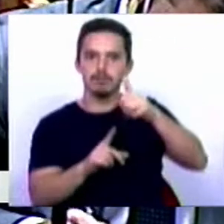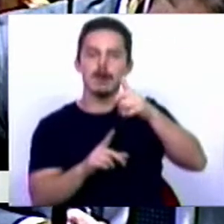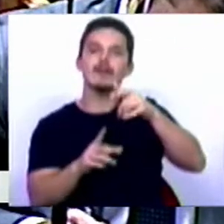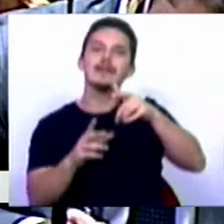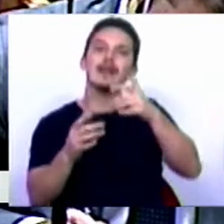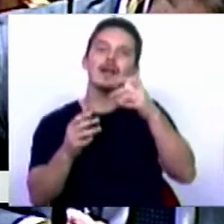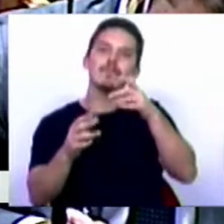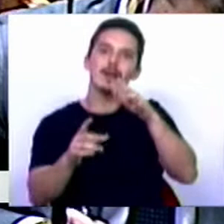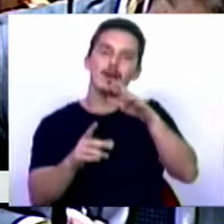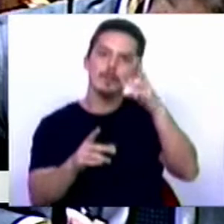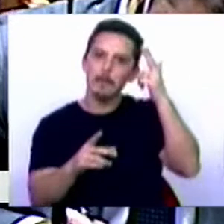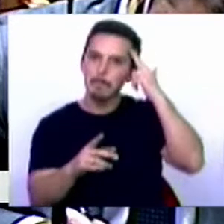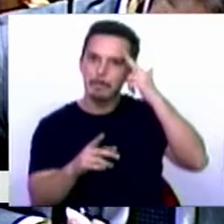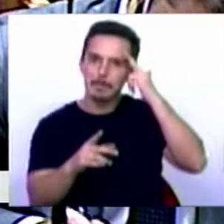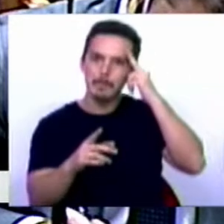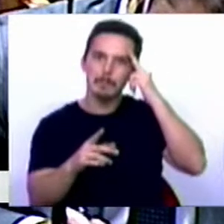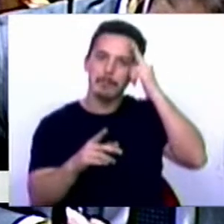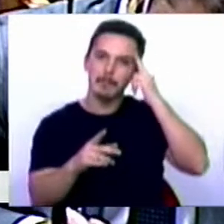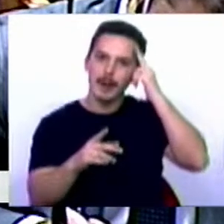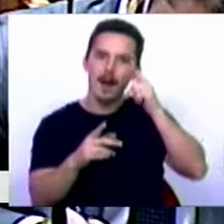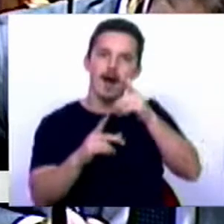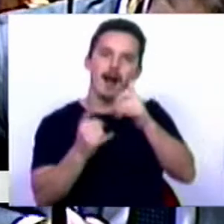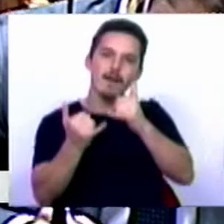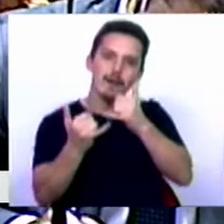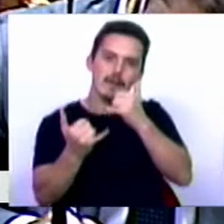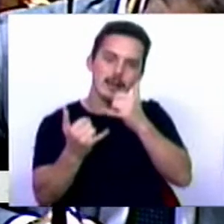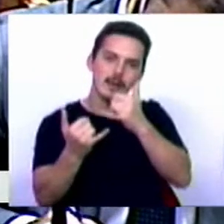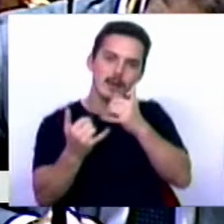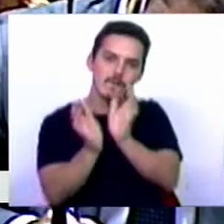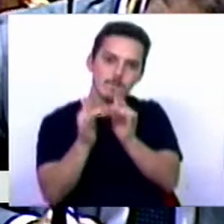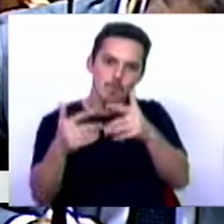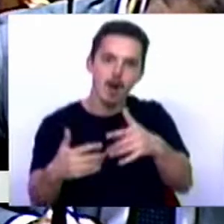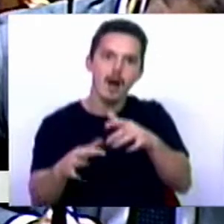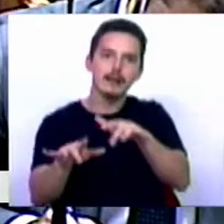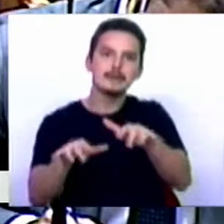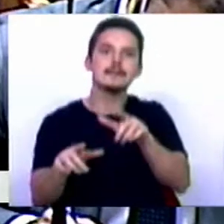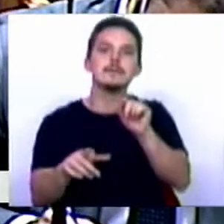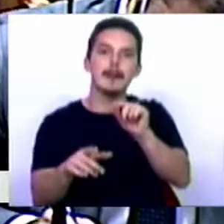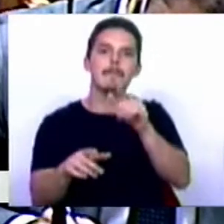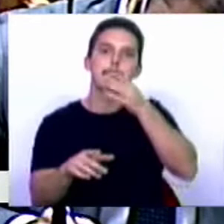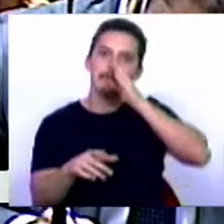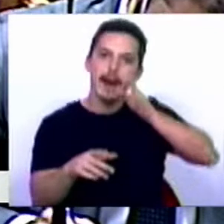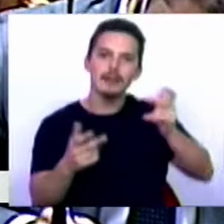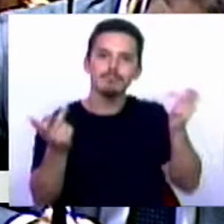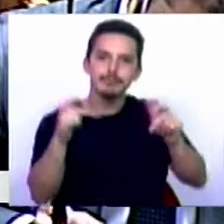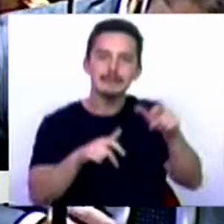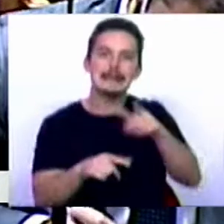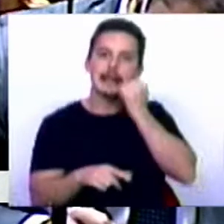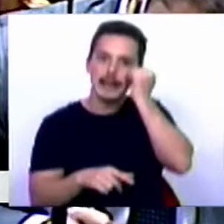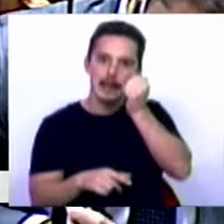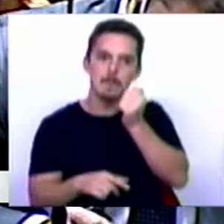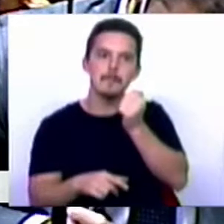a atenção relativamente a fenómenos como a prática de crimes,